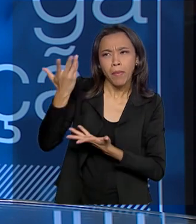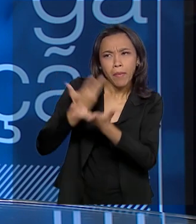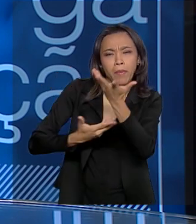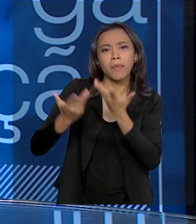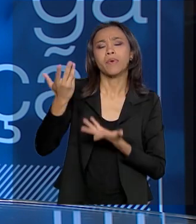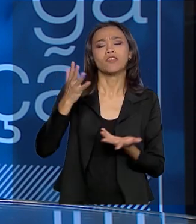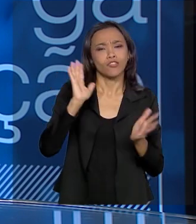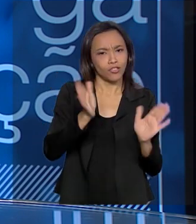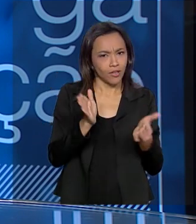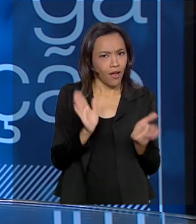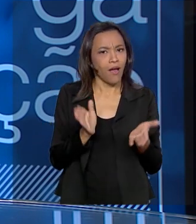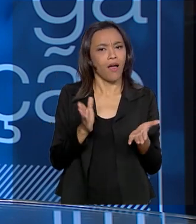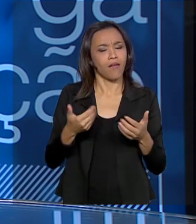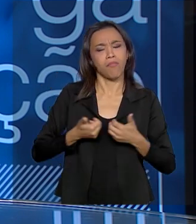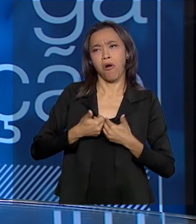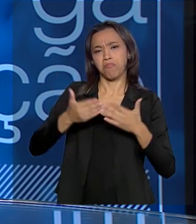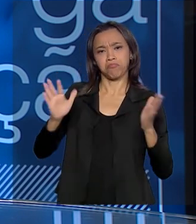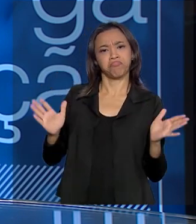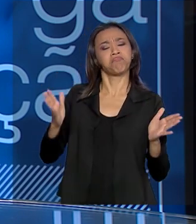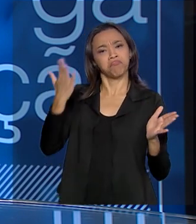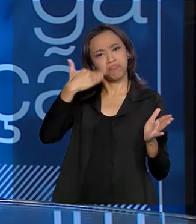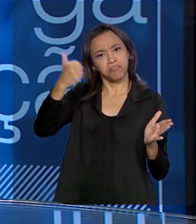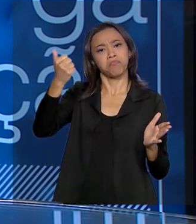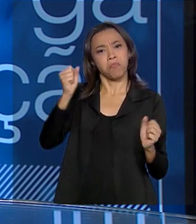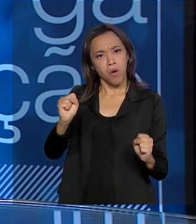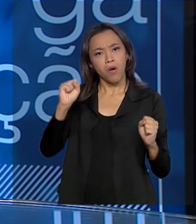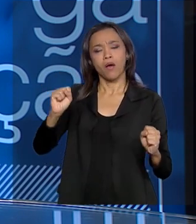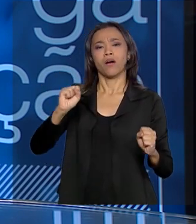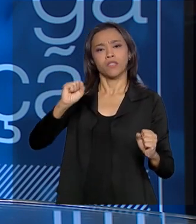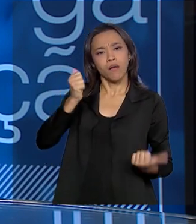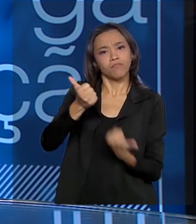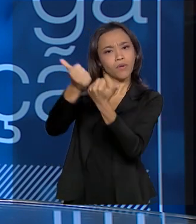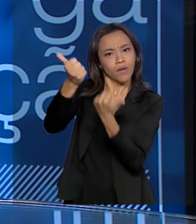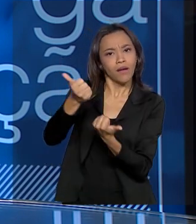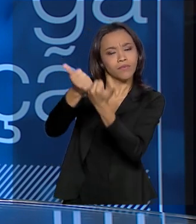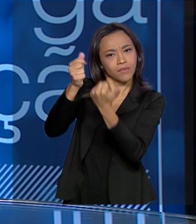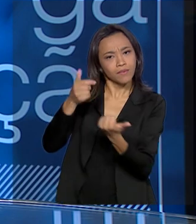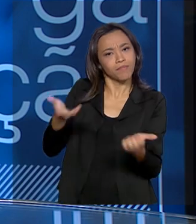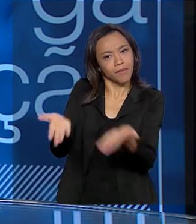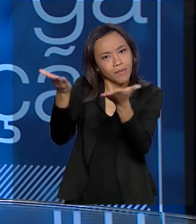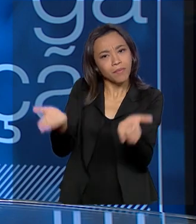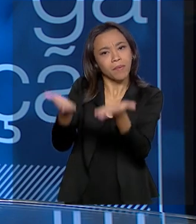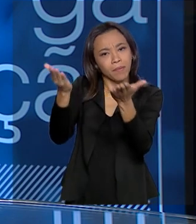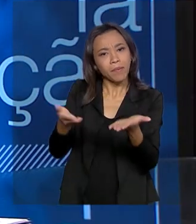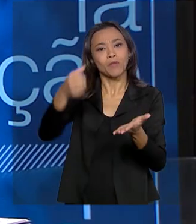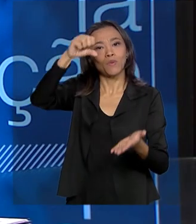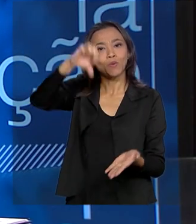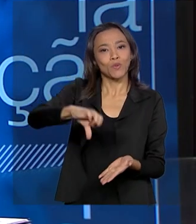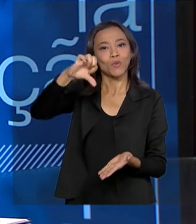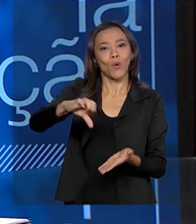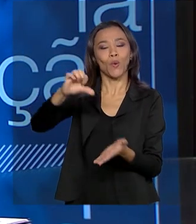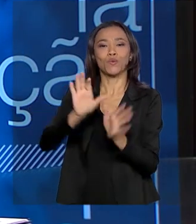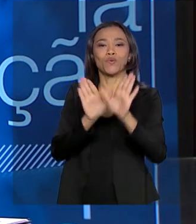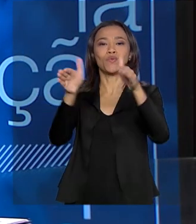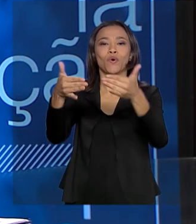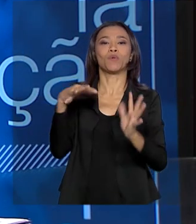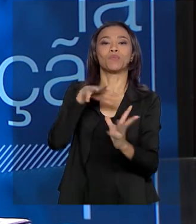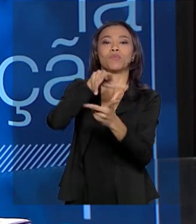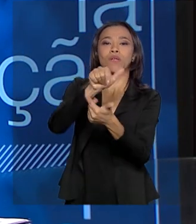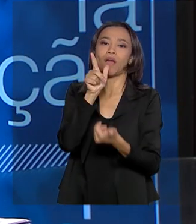aí, já nos colocamos à disposição para poder auxiliar no nono fórum mundial da água. E